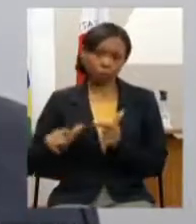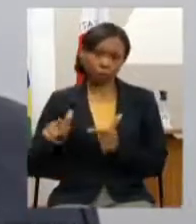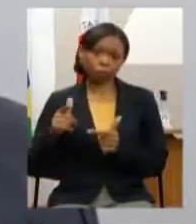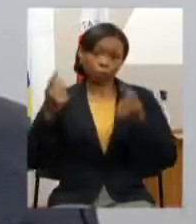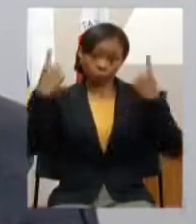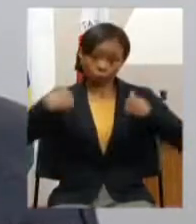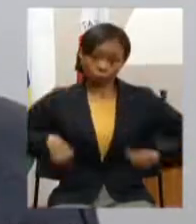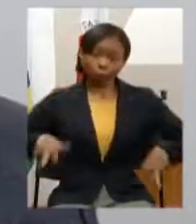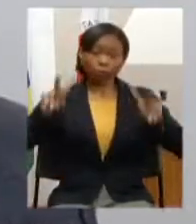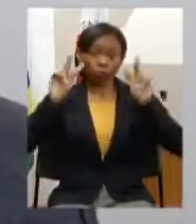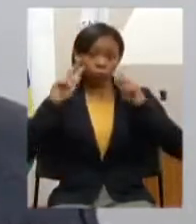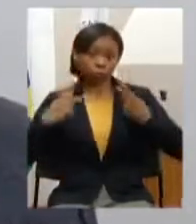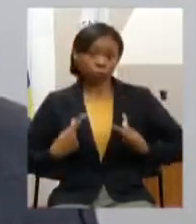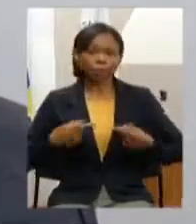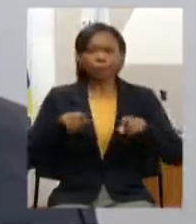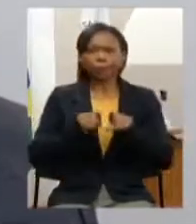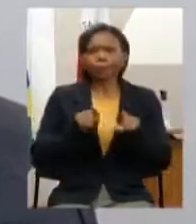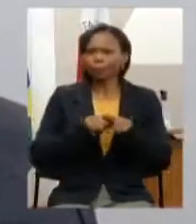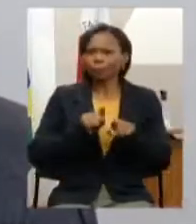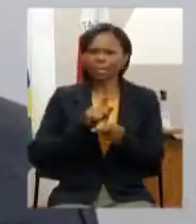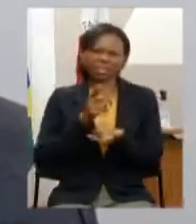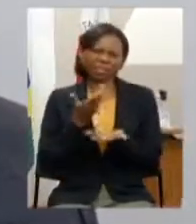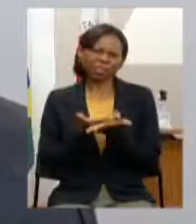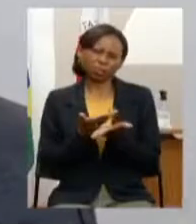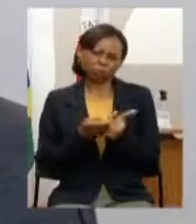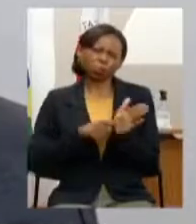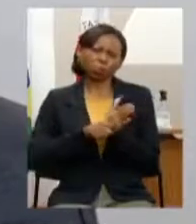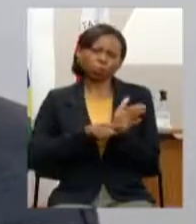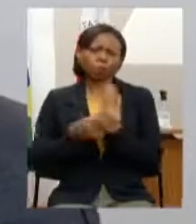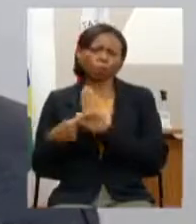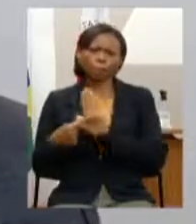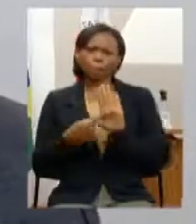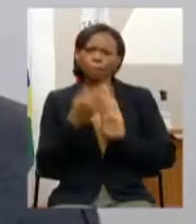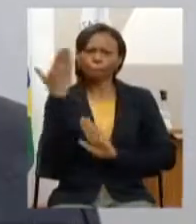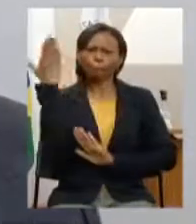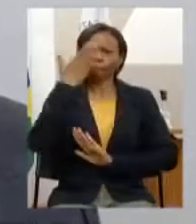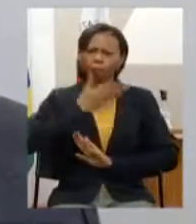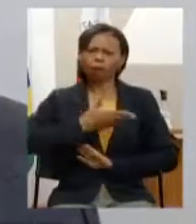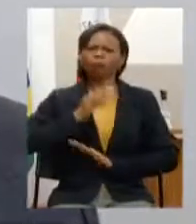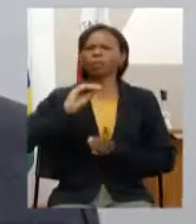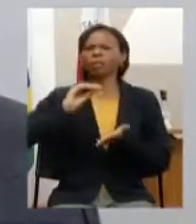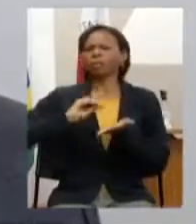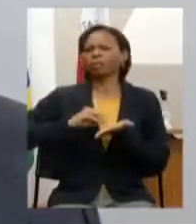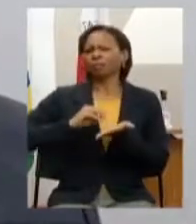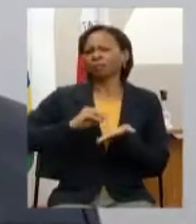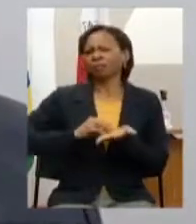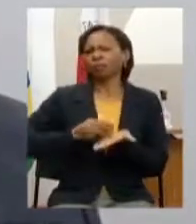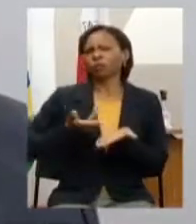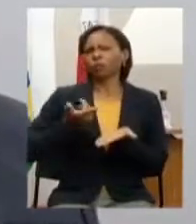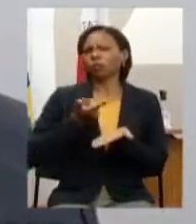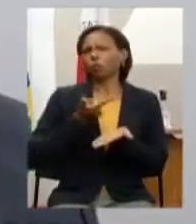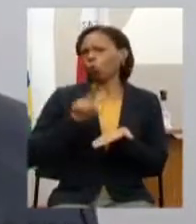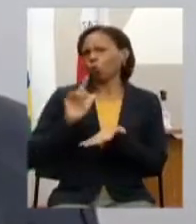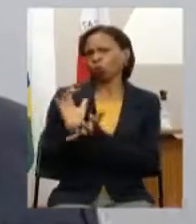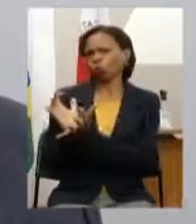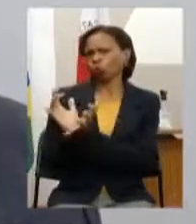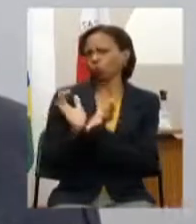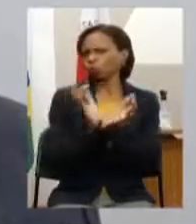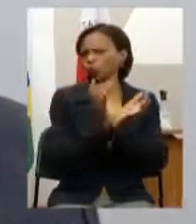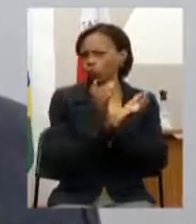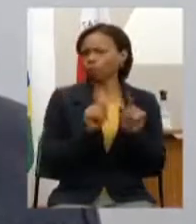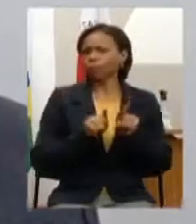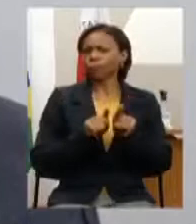saúde humana mas existem diversos estudos que relatam baixa de comunidades de diferentes espécies